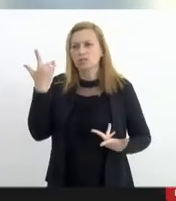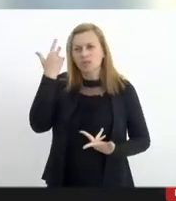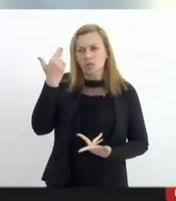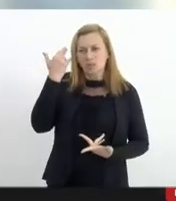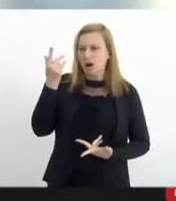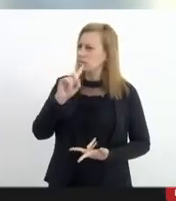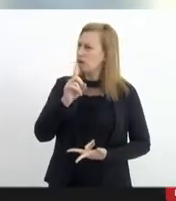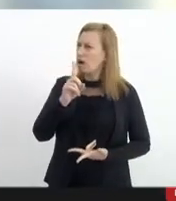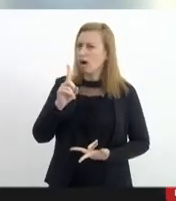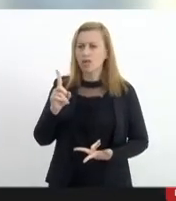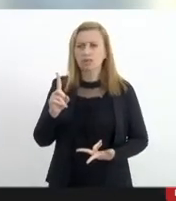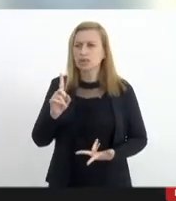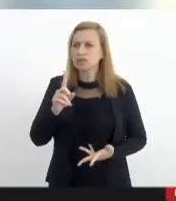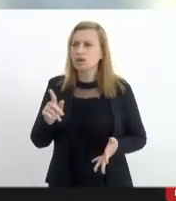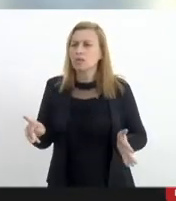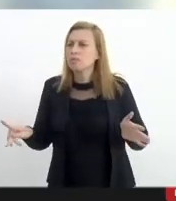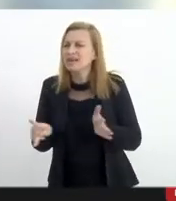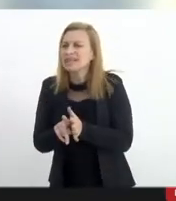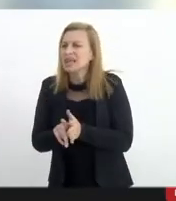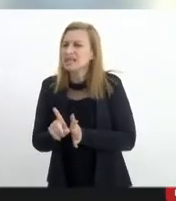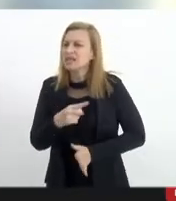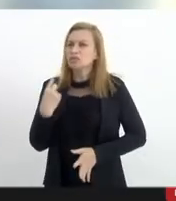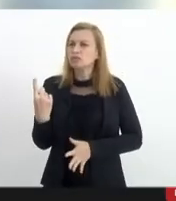eles não fazem parte do nosso habitat